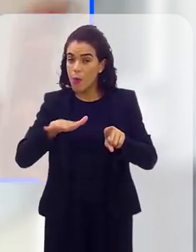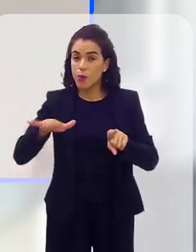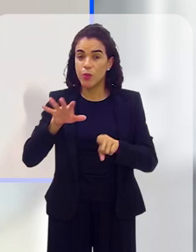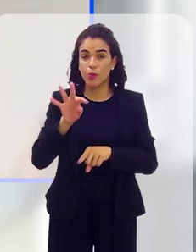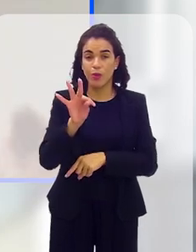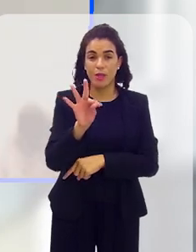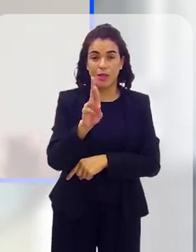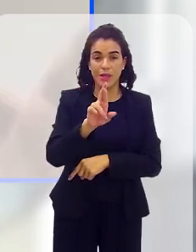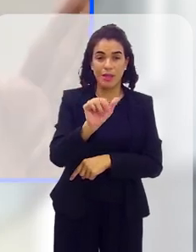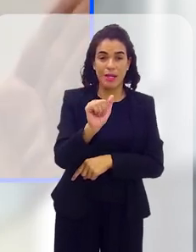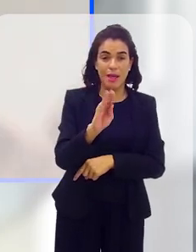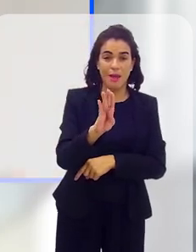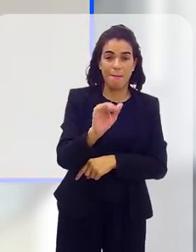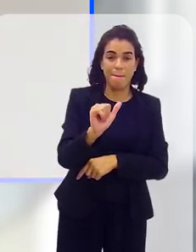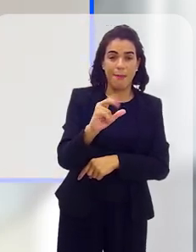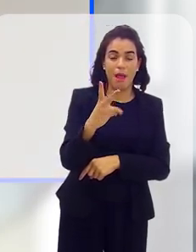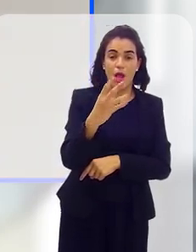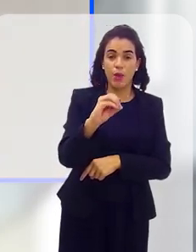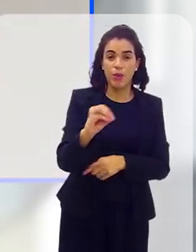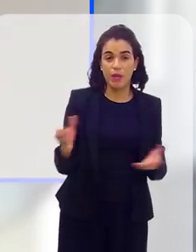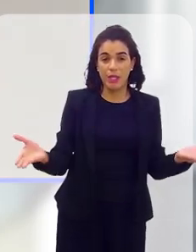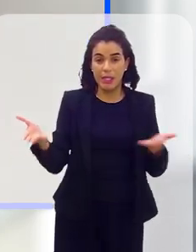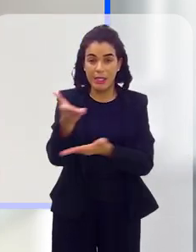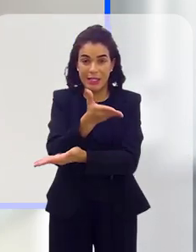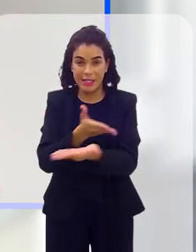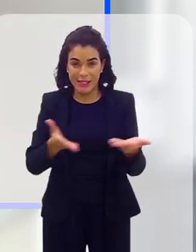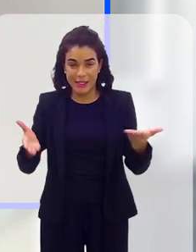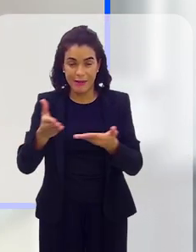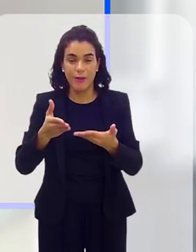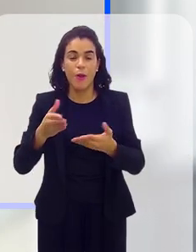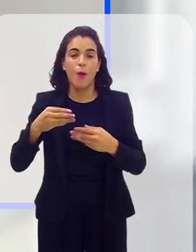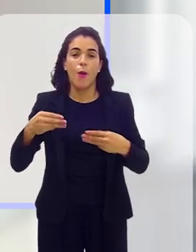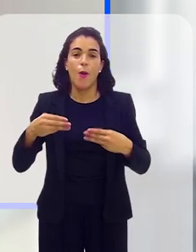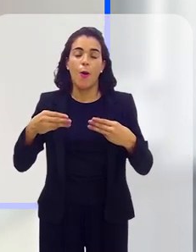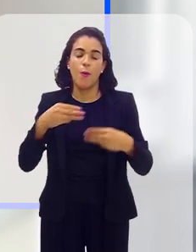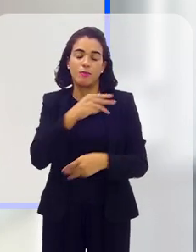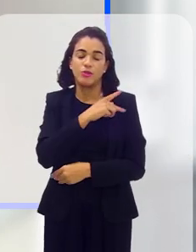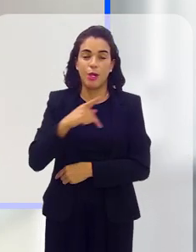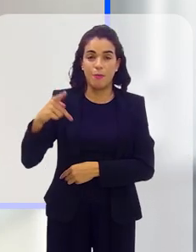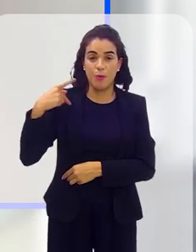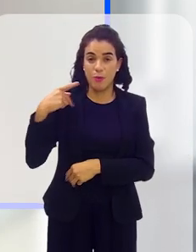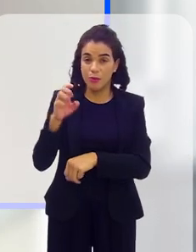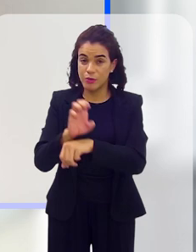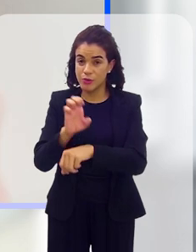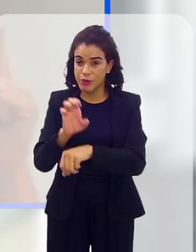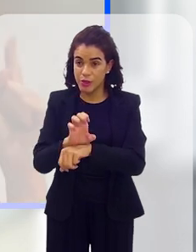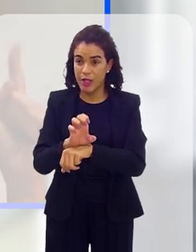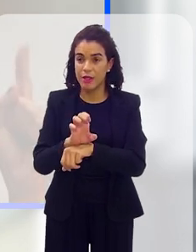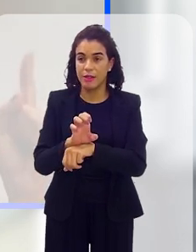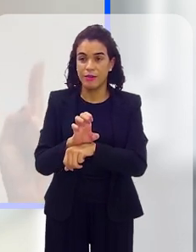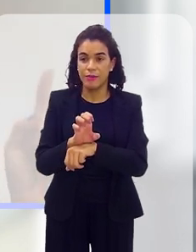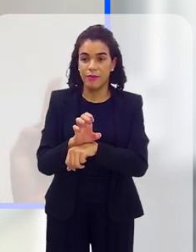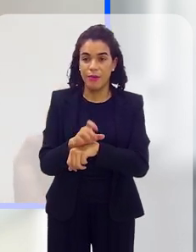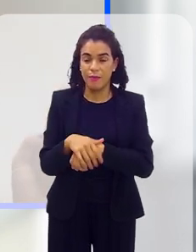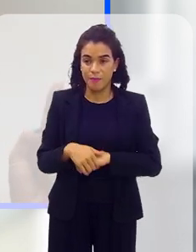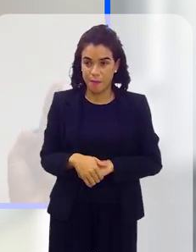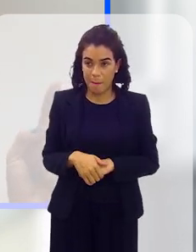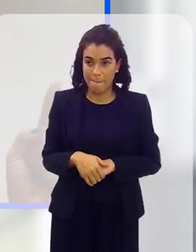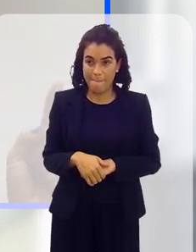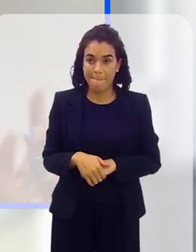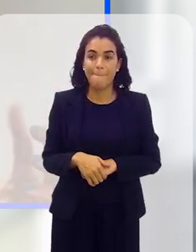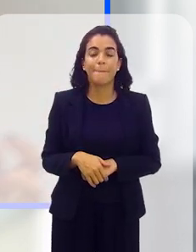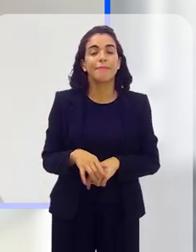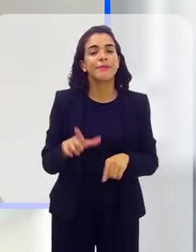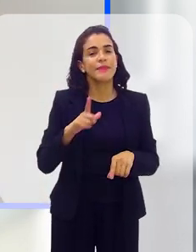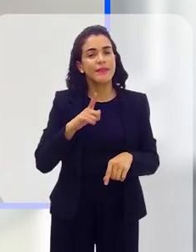para o mundo do trabalho, interagindo, inclusive, com o Ministério Público Estadual no que pertina as relações de consumo.